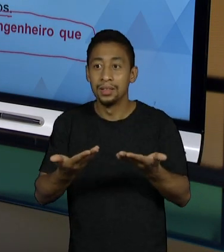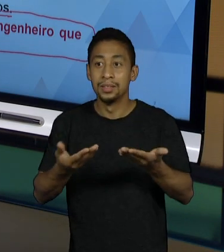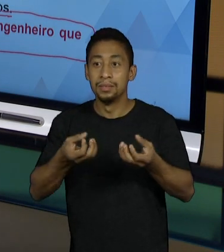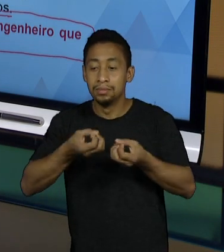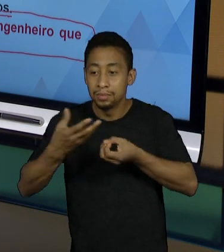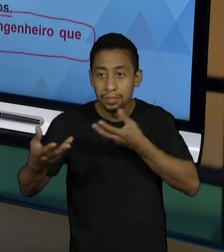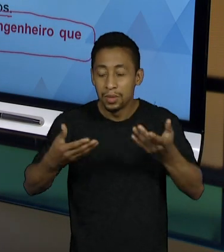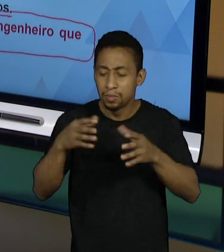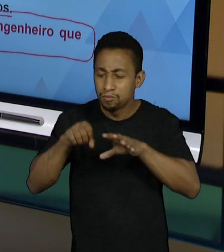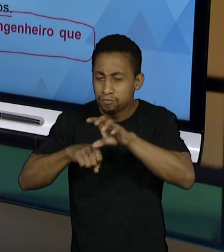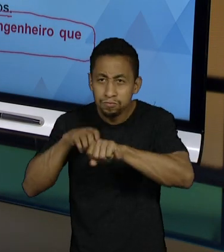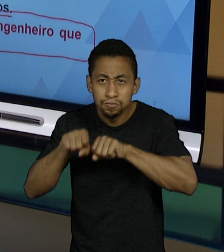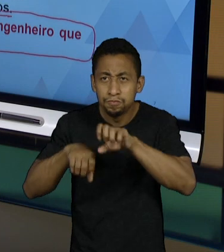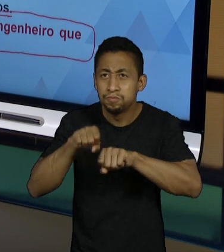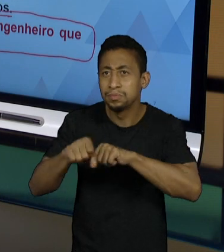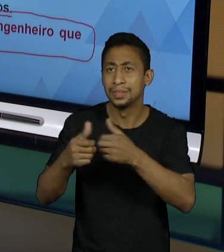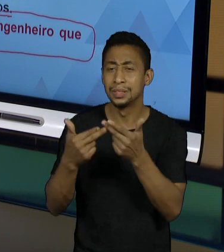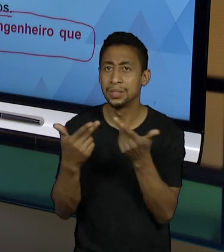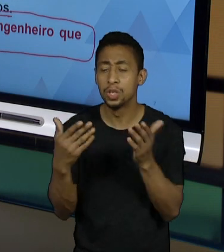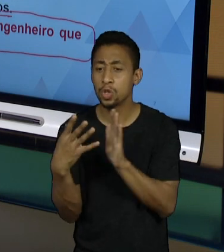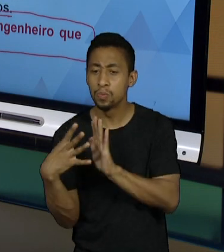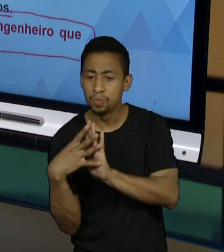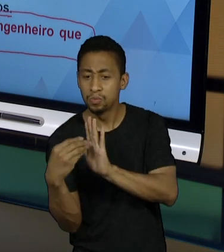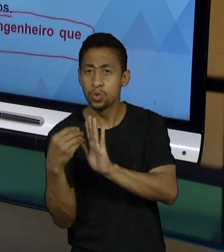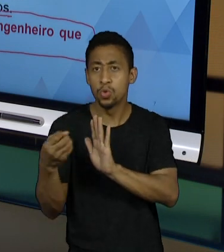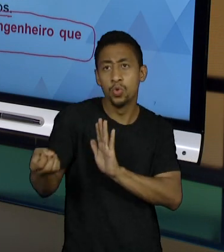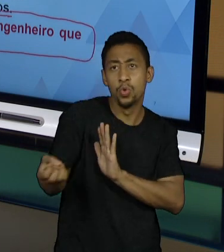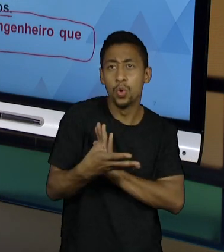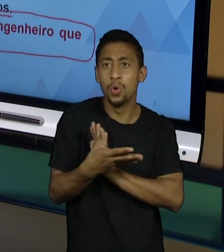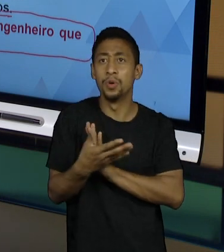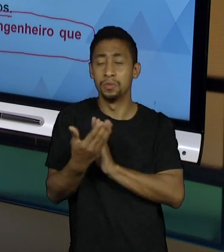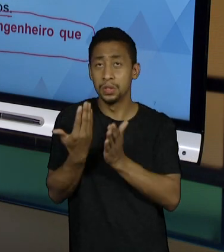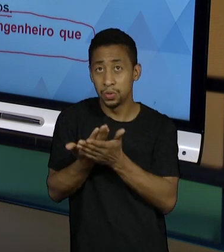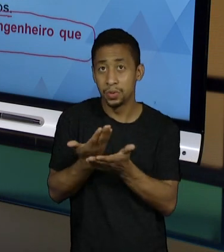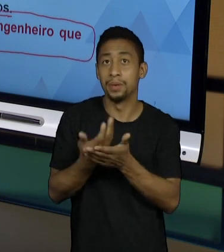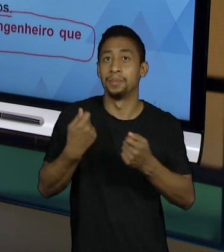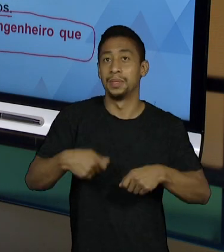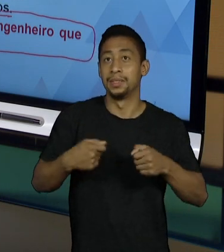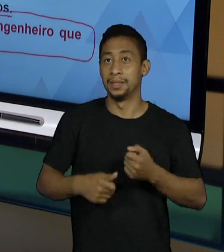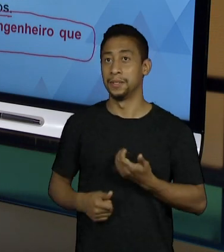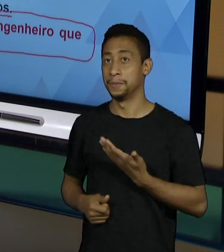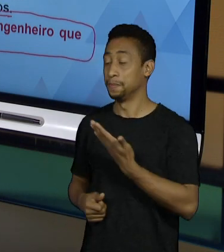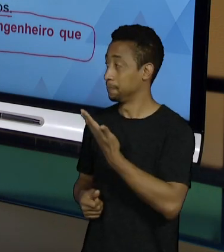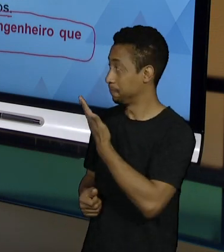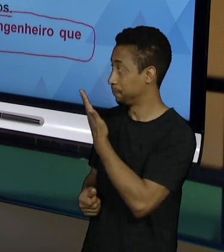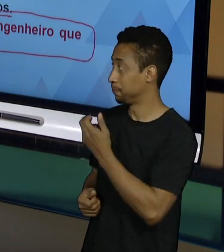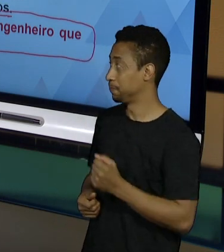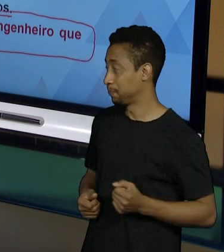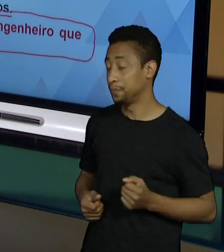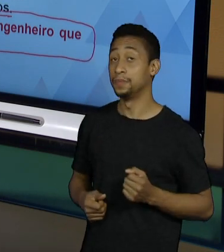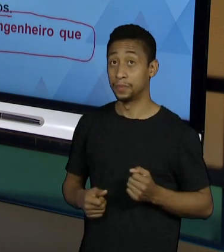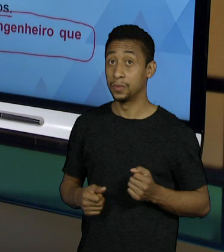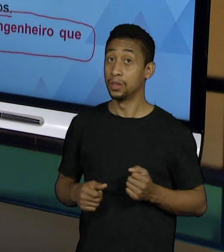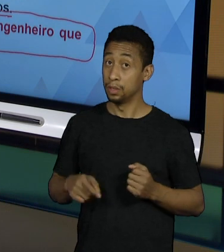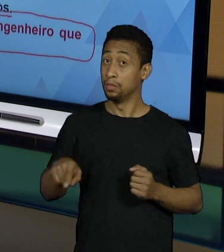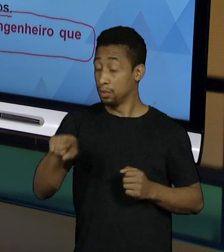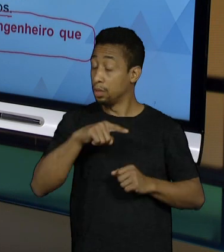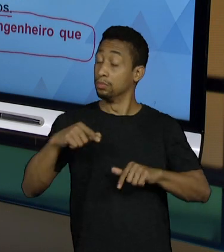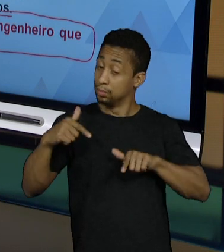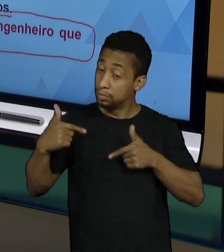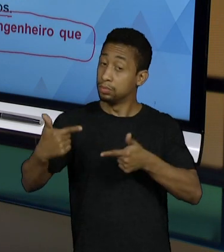prototipagens. Então, eu coloquei uma frase aqui, atualize-se, torne o dinheiro que o mercado procura.